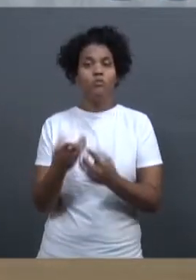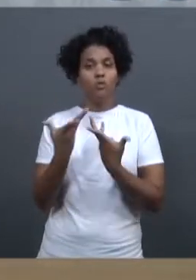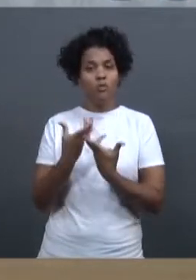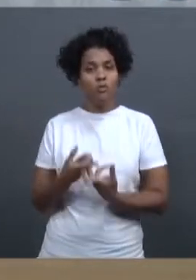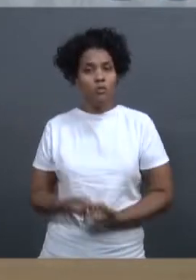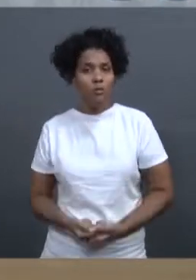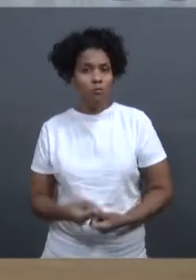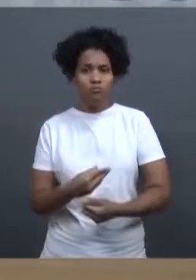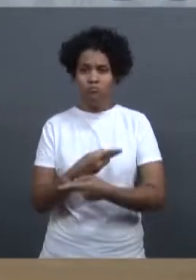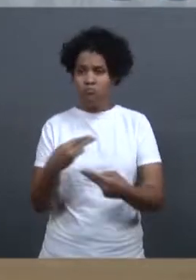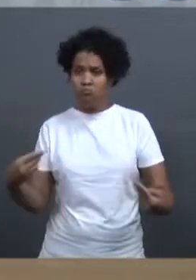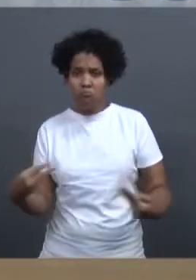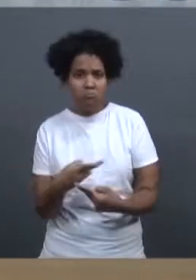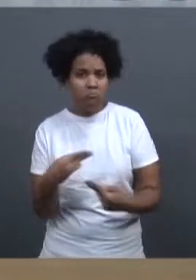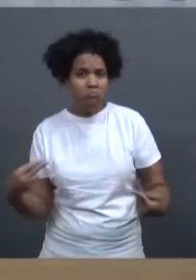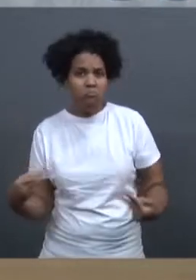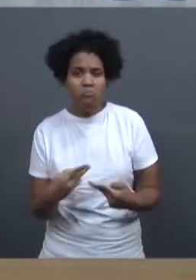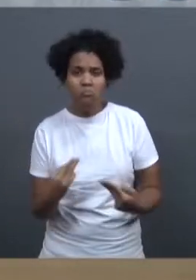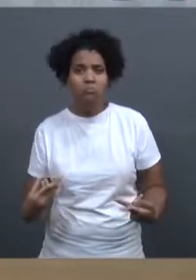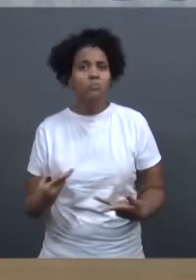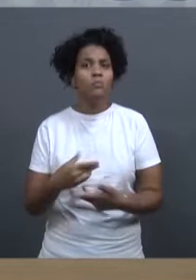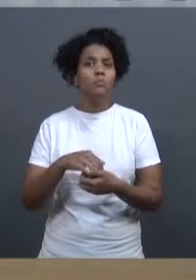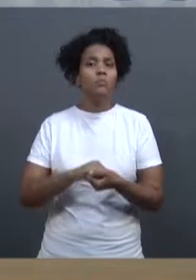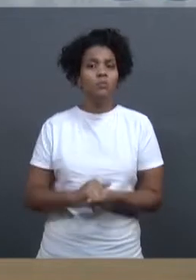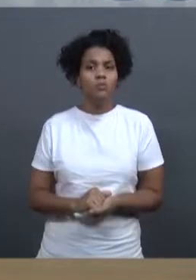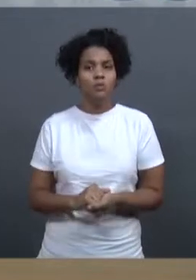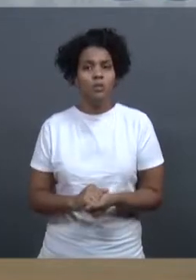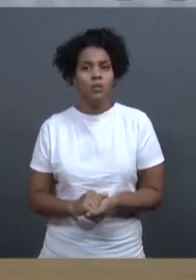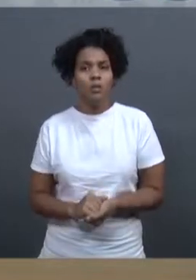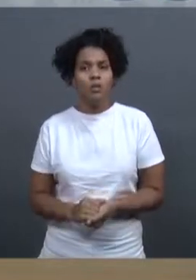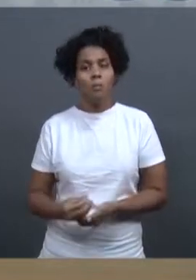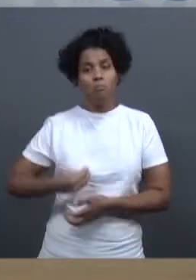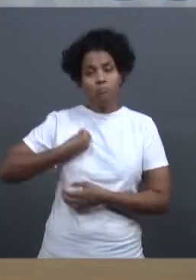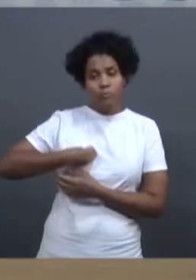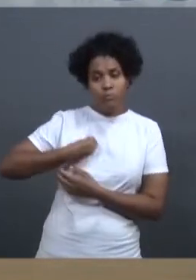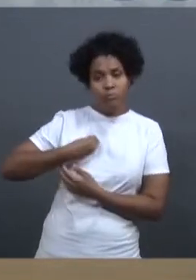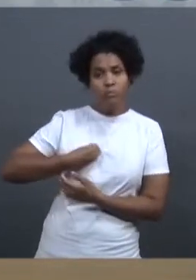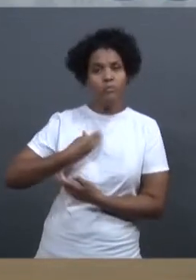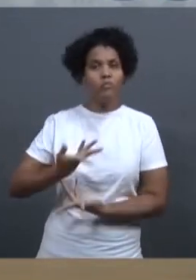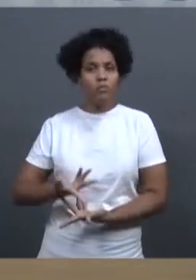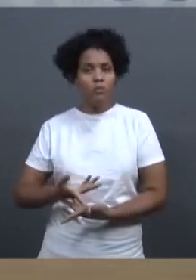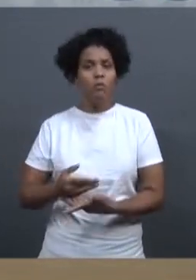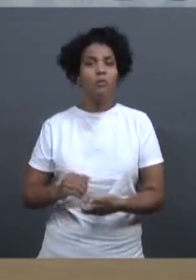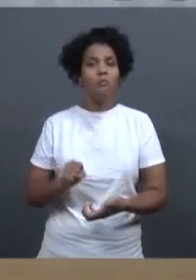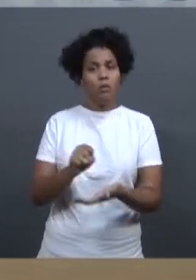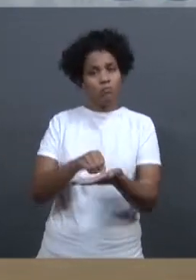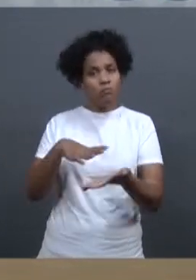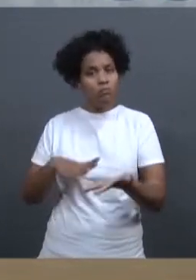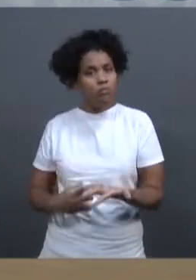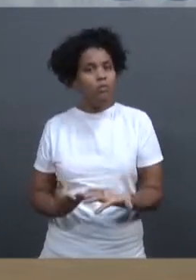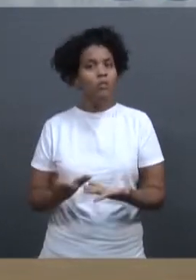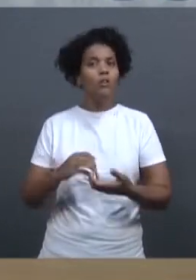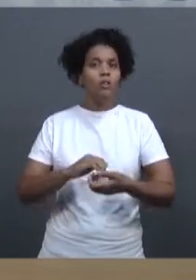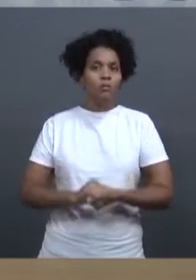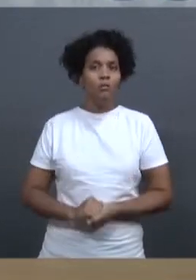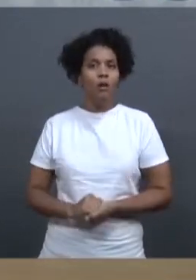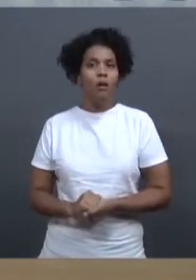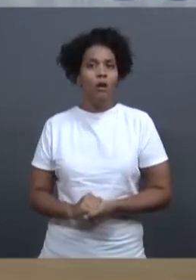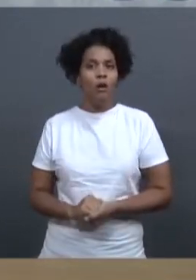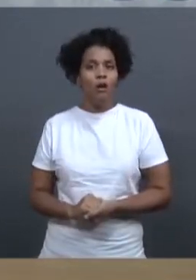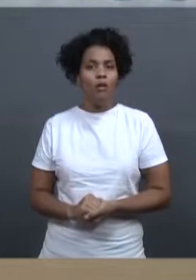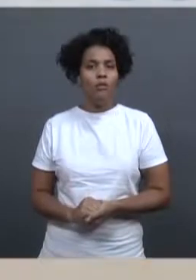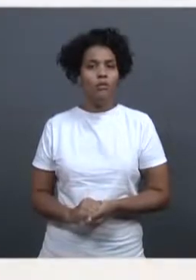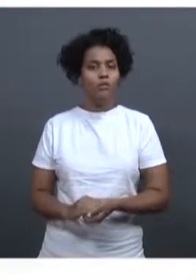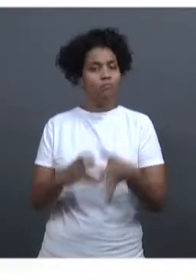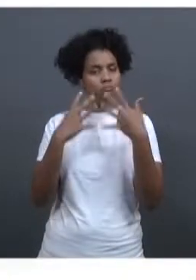de bens e serviços, que venha participar efetivamente dessa atividade, que com certeza será de grande utilidade para